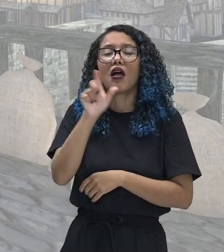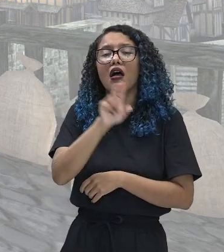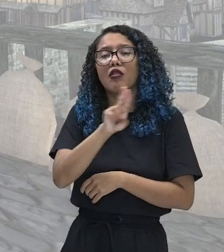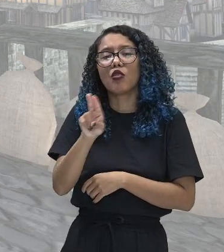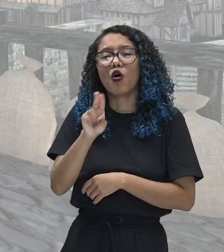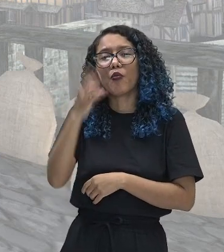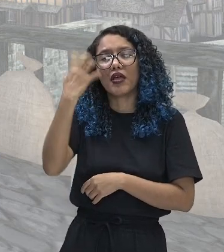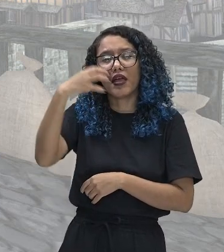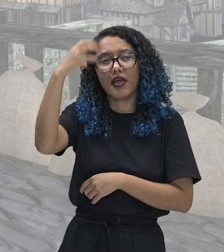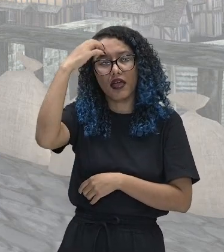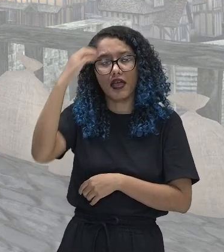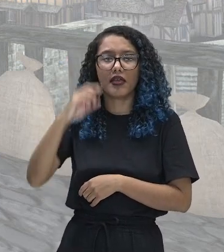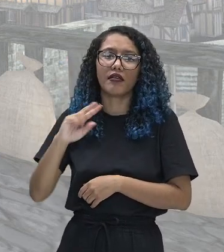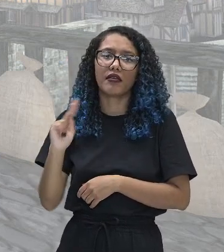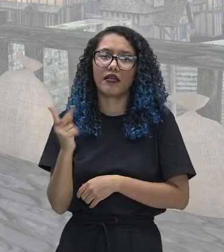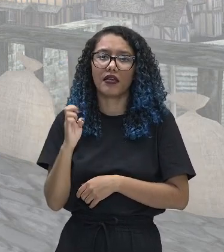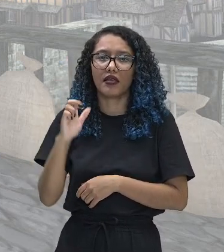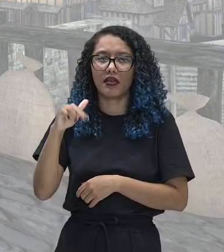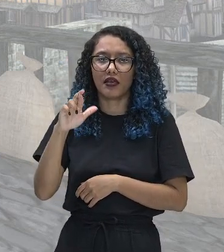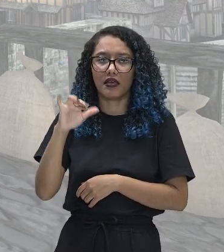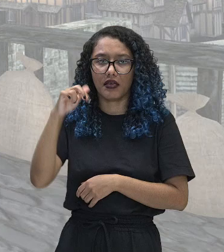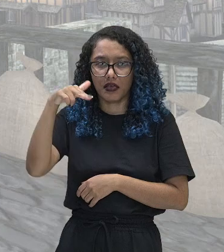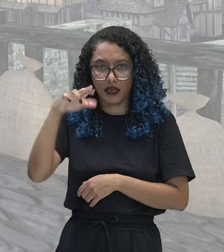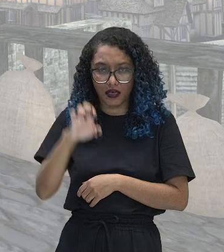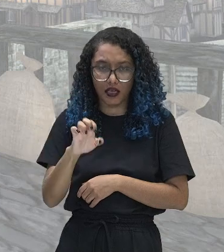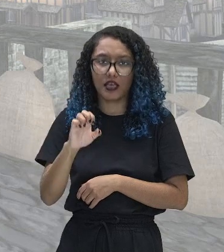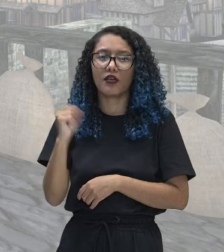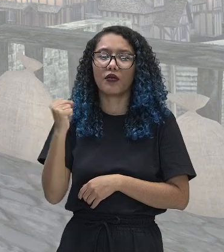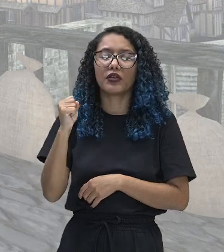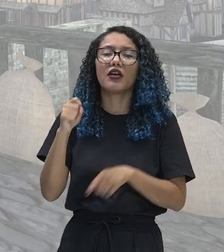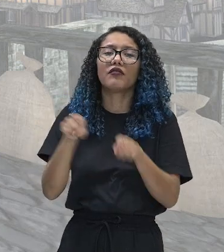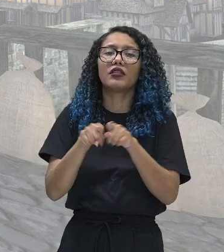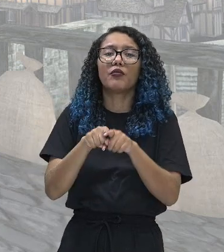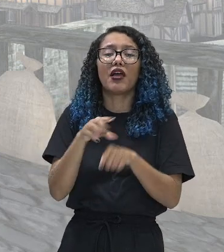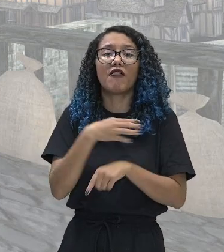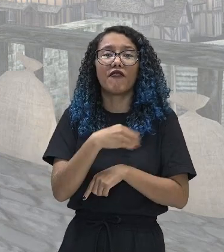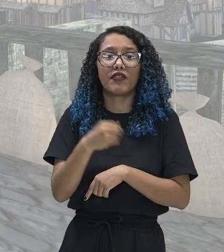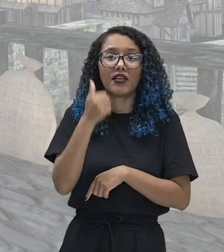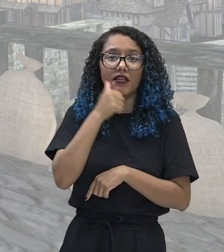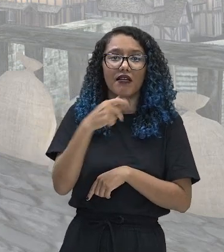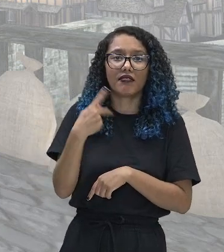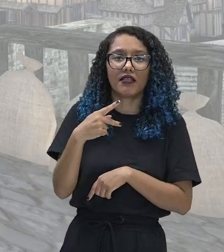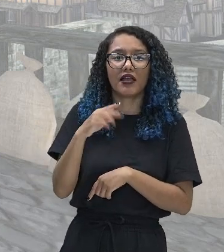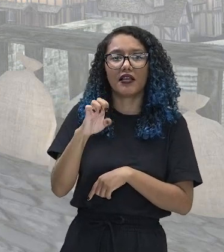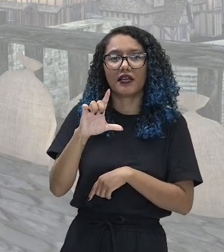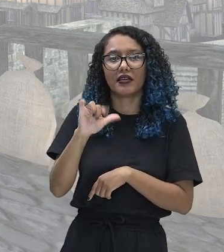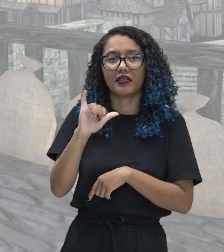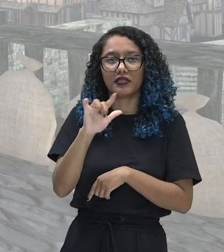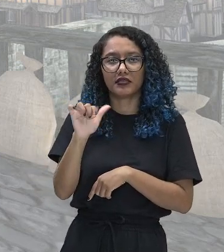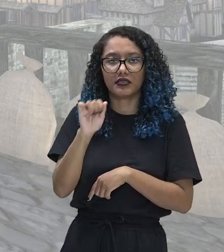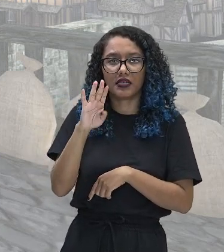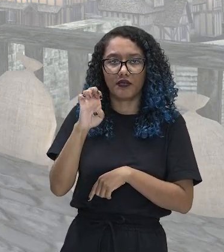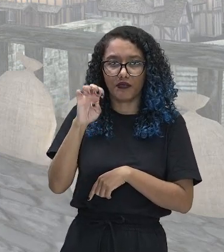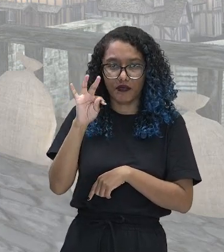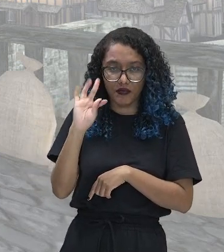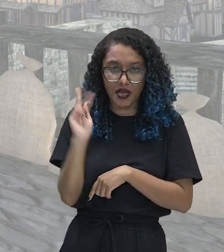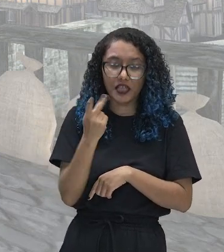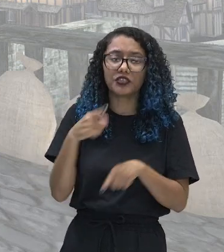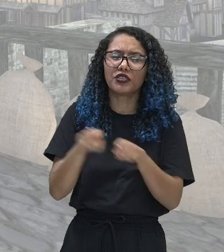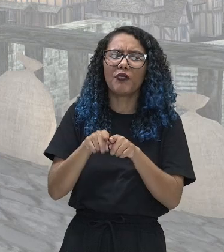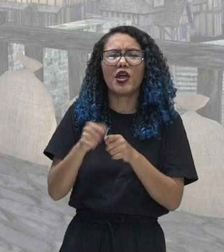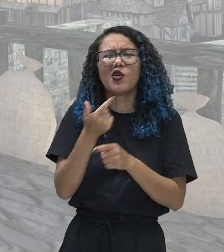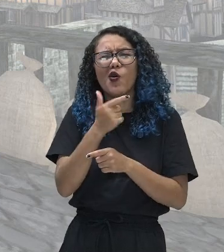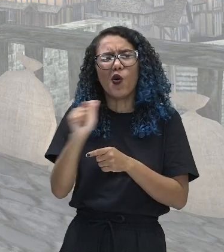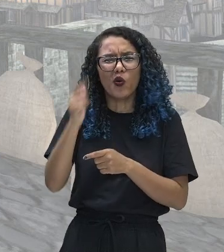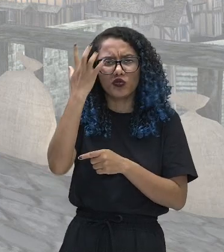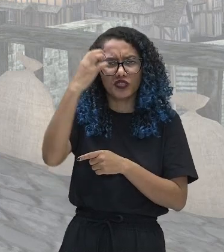sua filha, a rainha Elizabeth I, e, posteriormente, com outros reis que vieram suceder esses